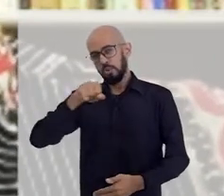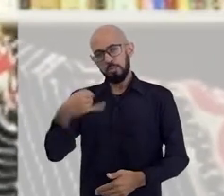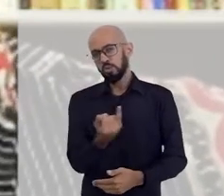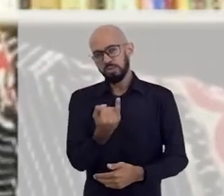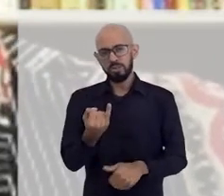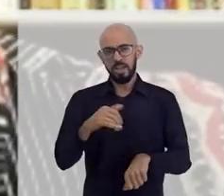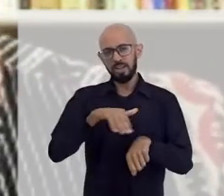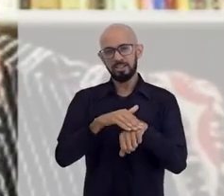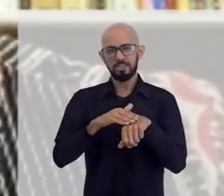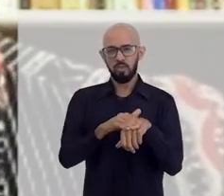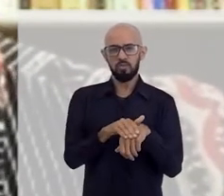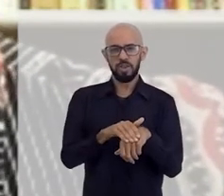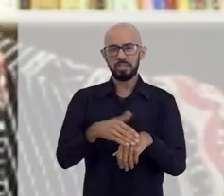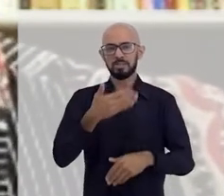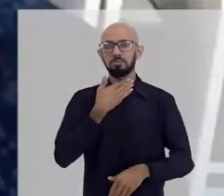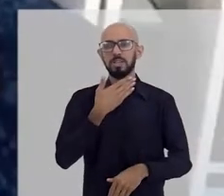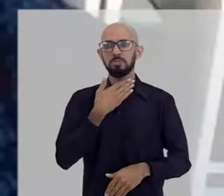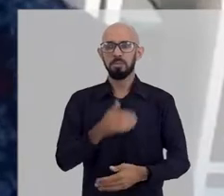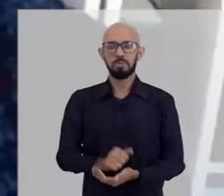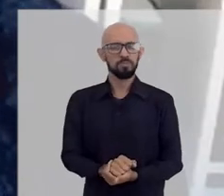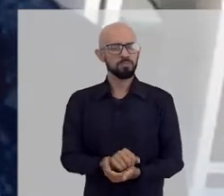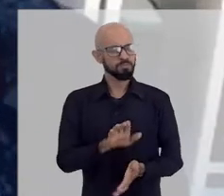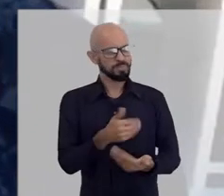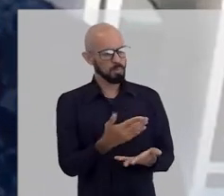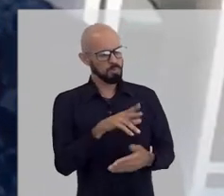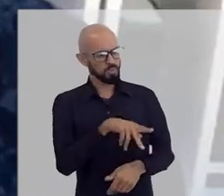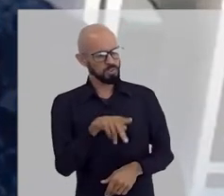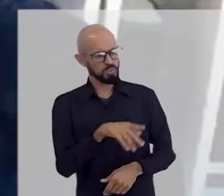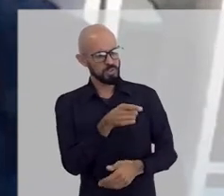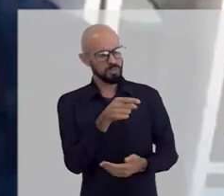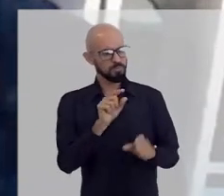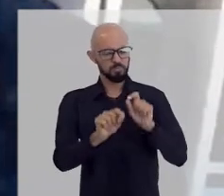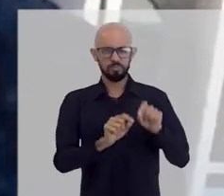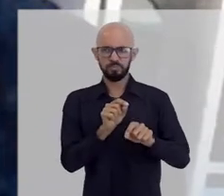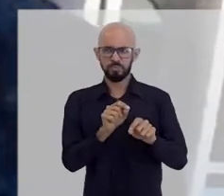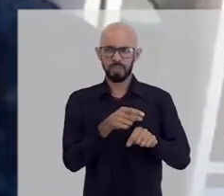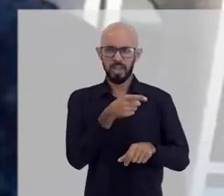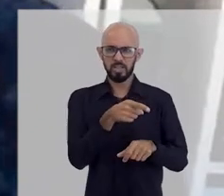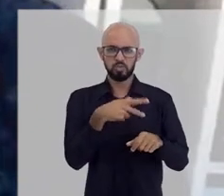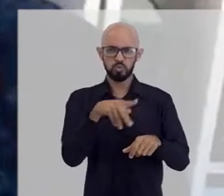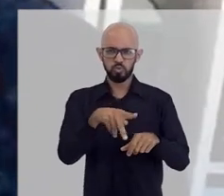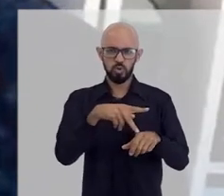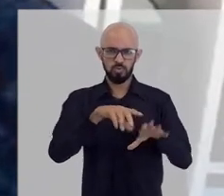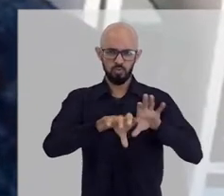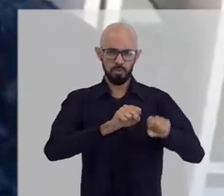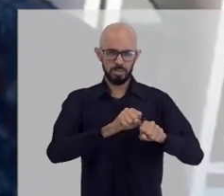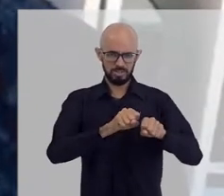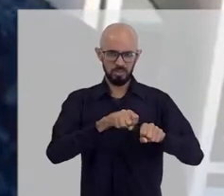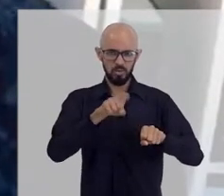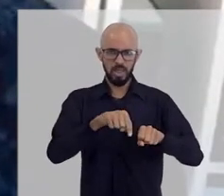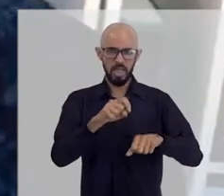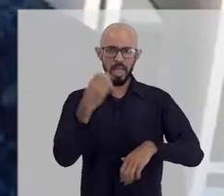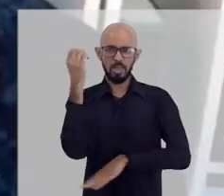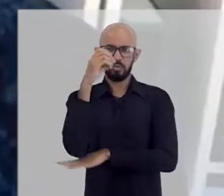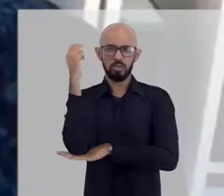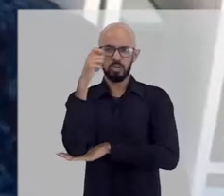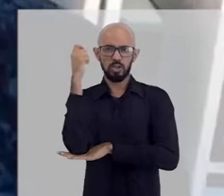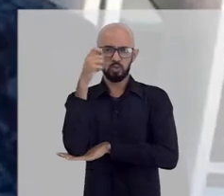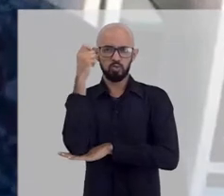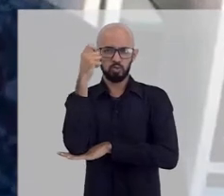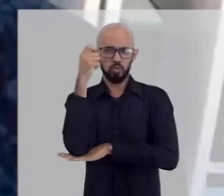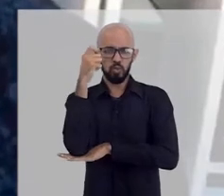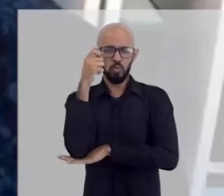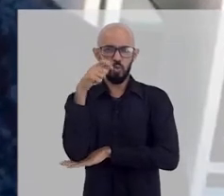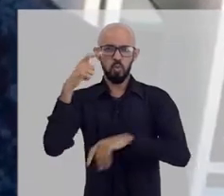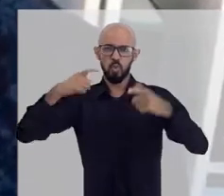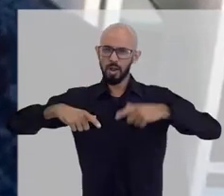dessa conversa e desse bate-papo. Professora, nasci em Itajuípe. Sua graduação foi na Federal do Rio Grande do Sul, uma